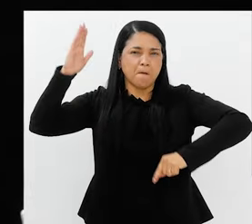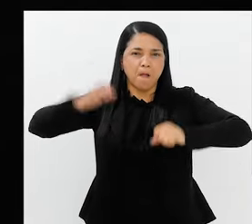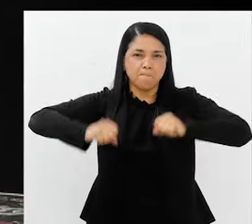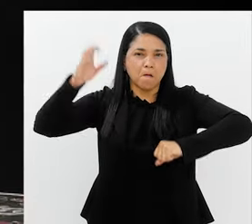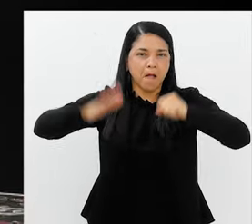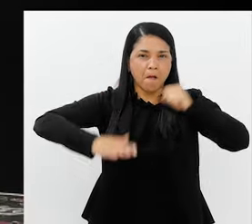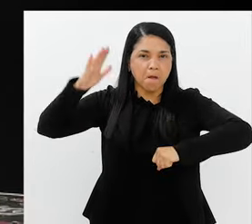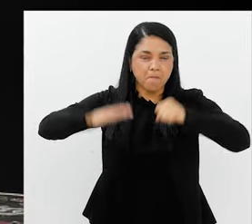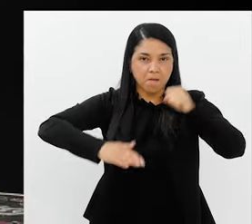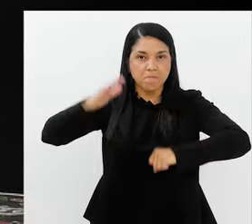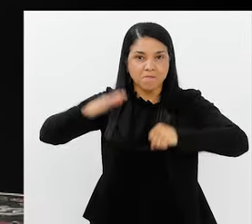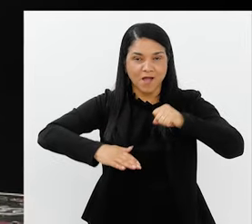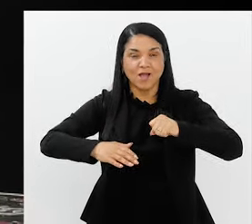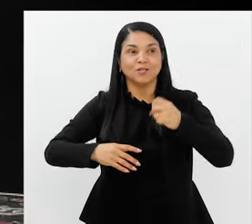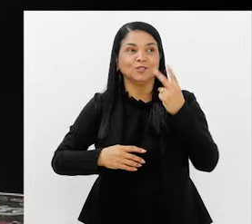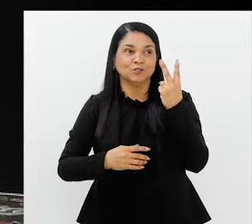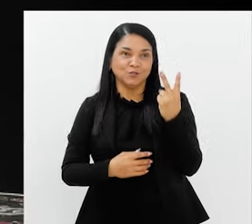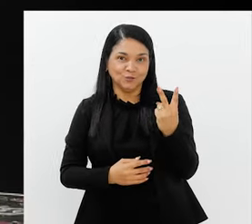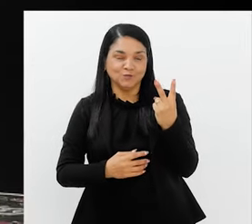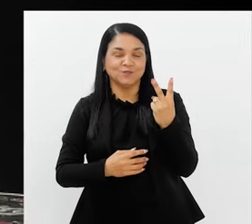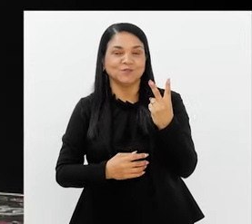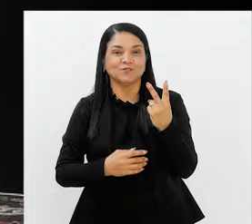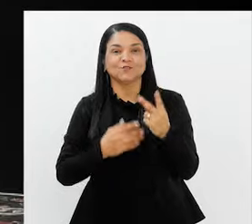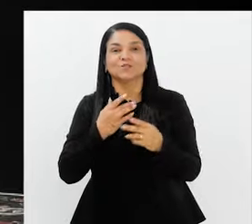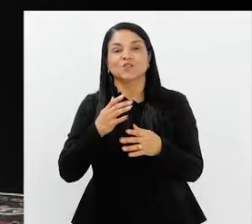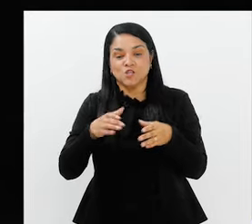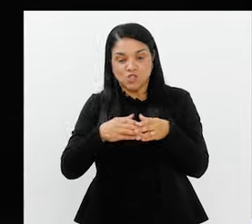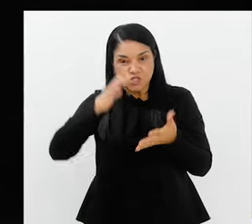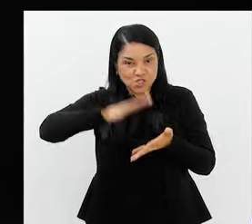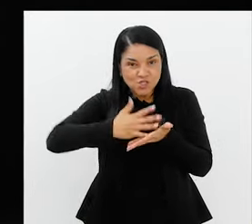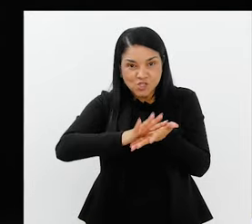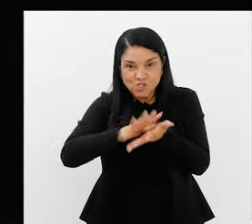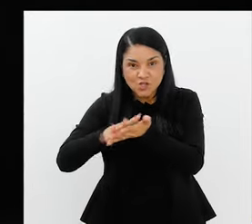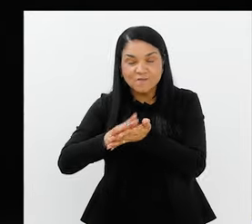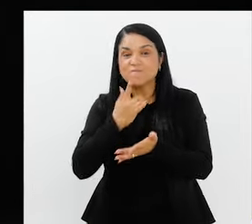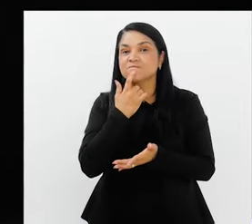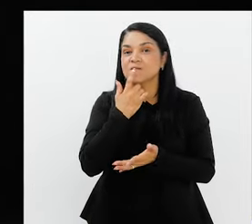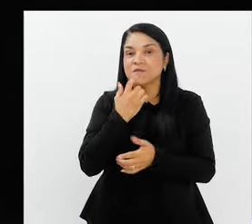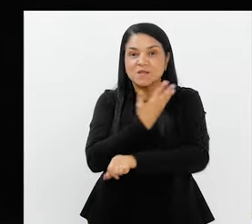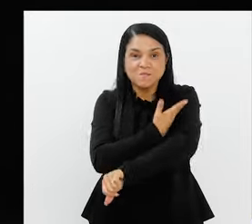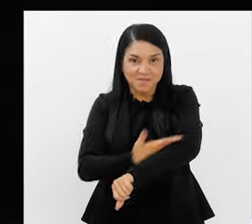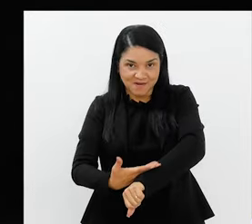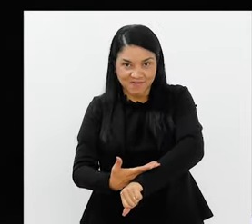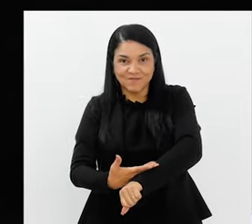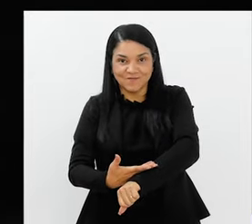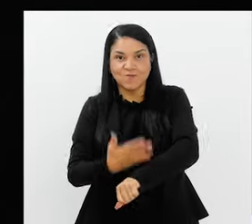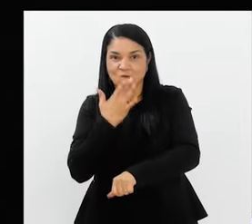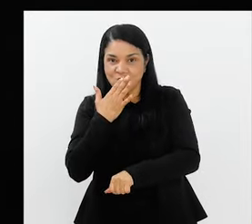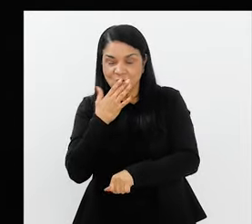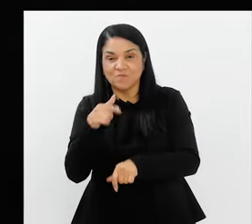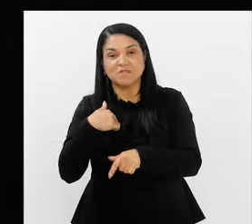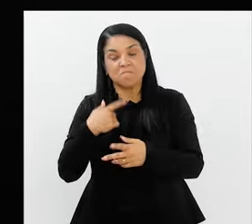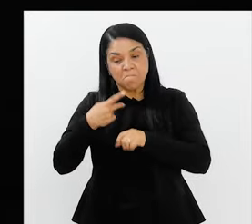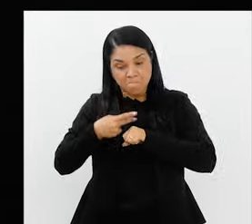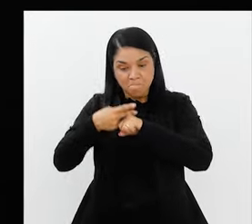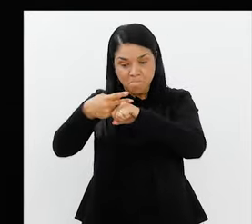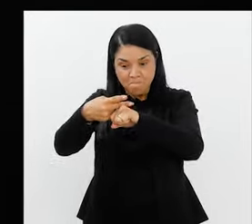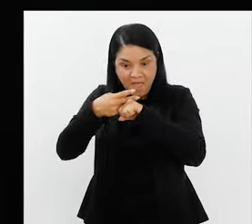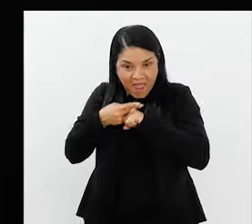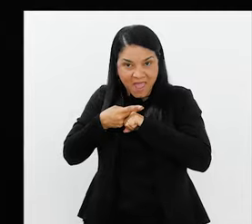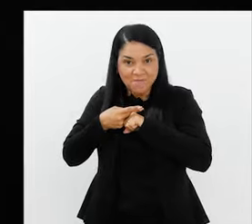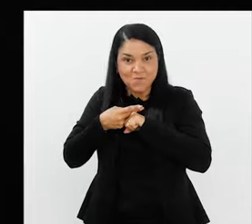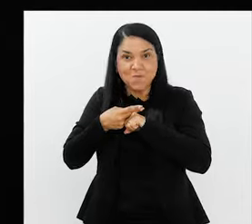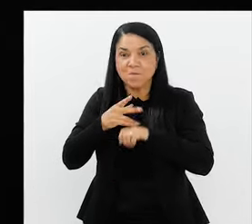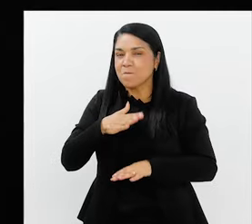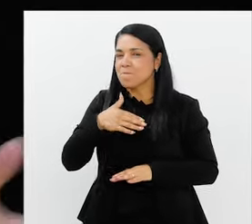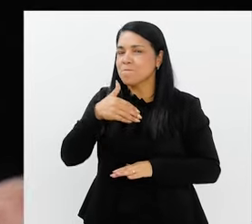Nossa. Duas vermelhas e brancas. Duas vermelhas e brancas. Que me trouxeram o prêmio de melhor maquiador